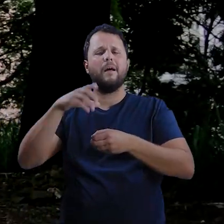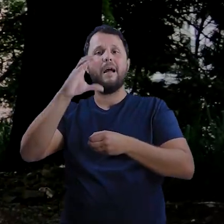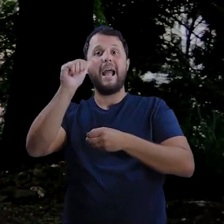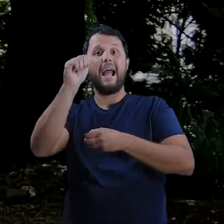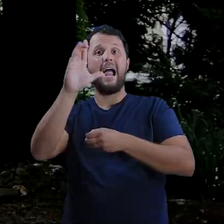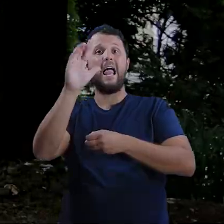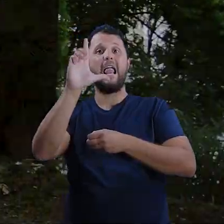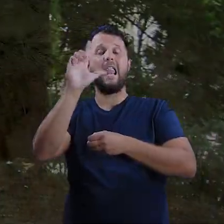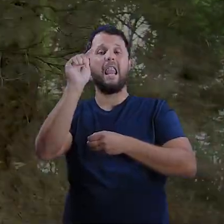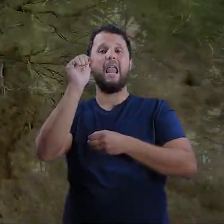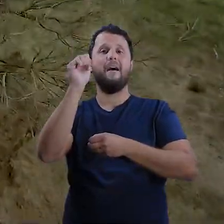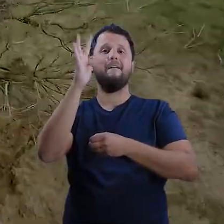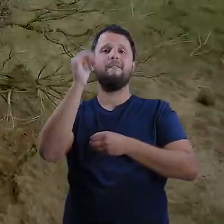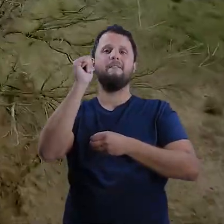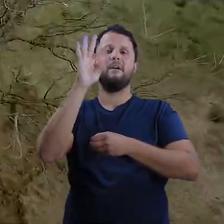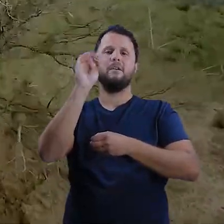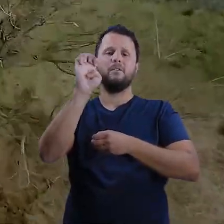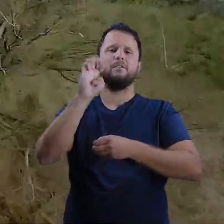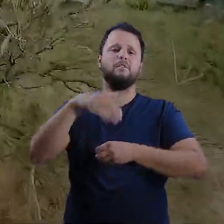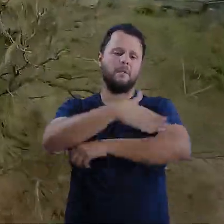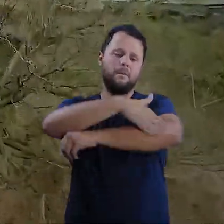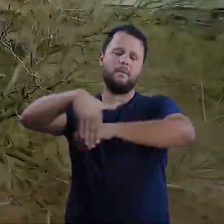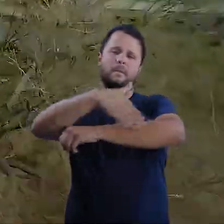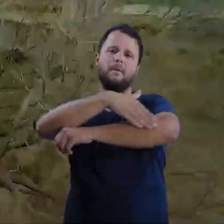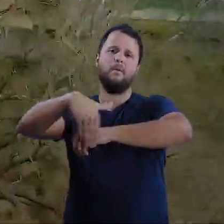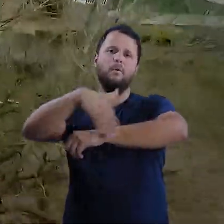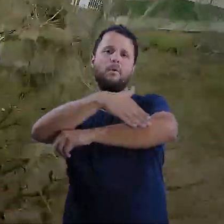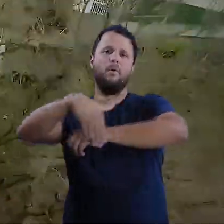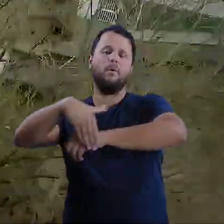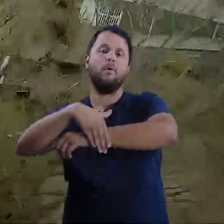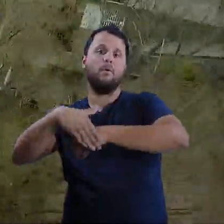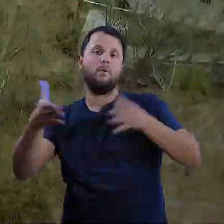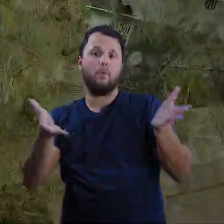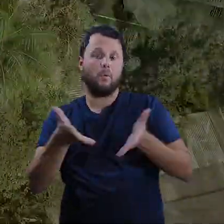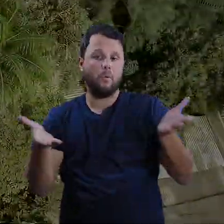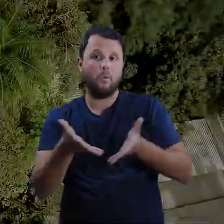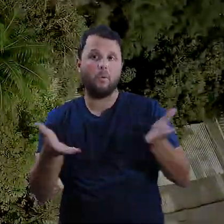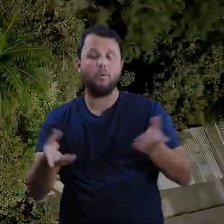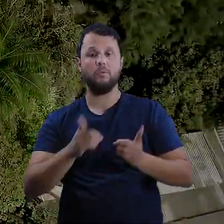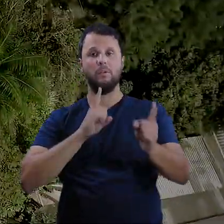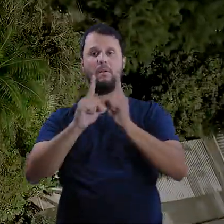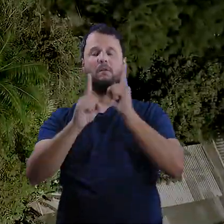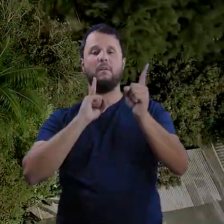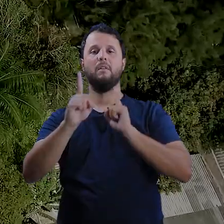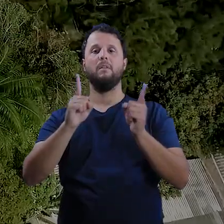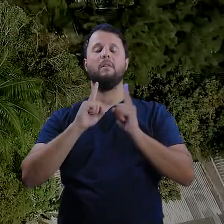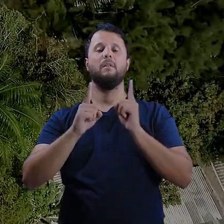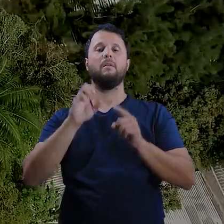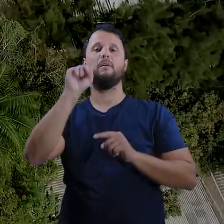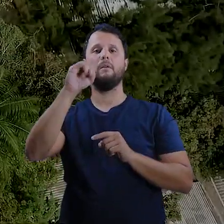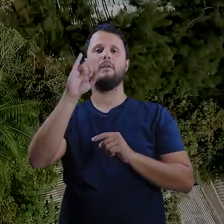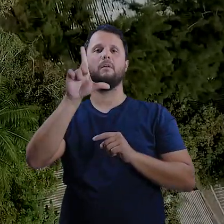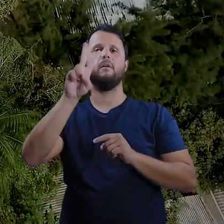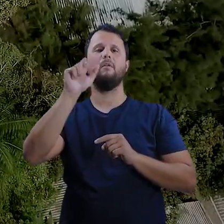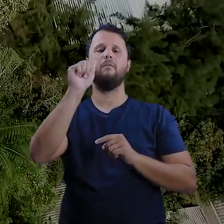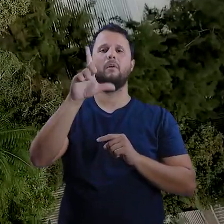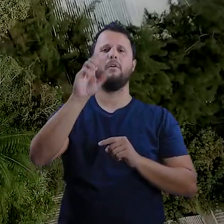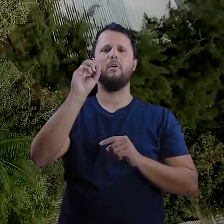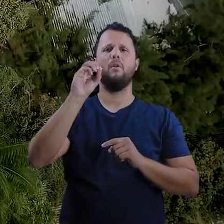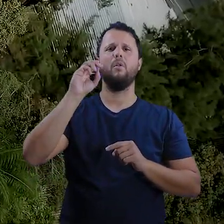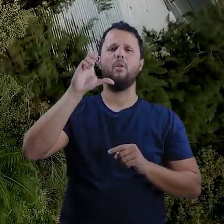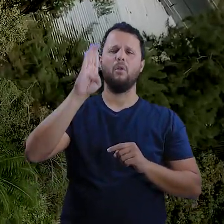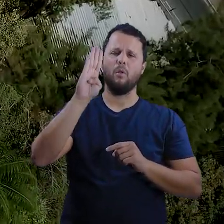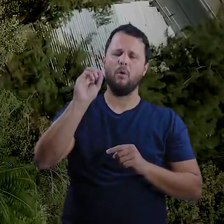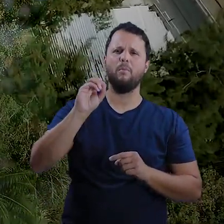Fazenda Calafate, as margens do córrego Piteiras, onde atualmente se encontra a Avenida Silva Lobo. Meu povo